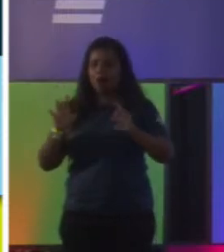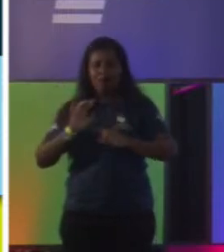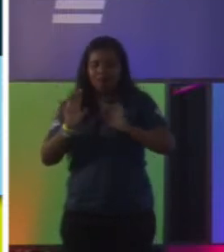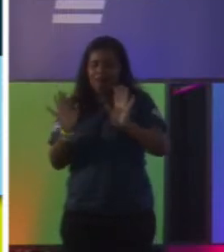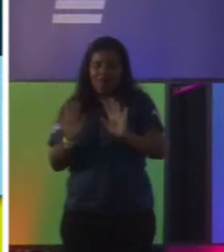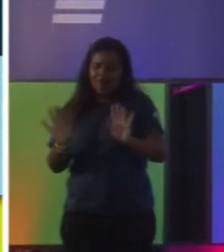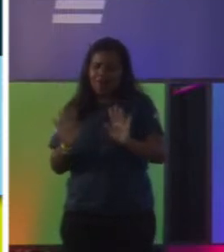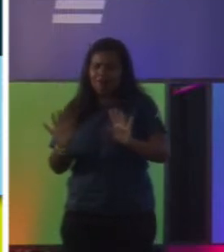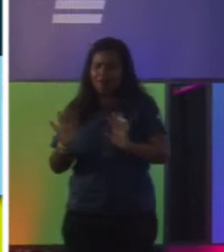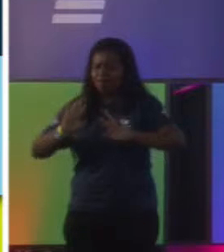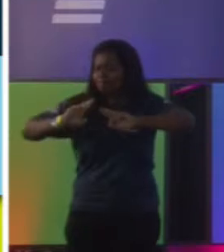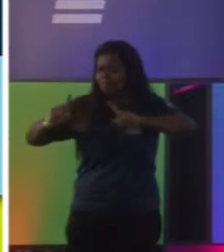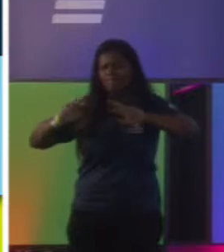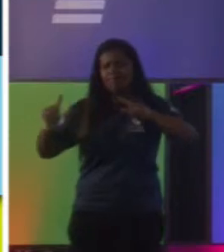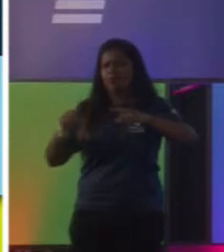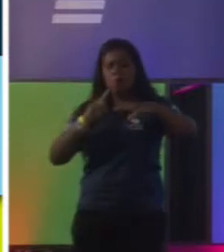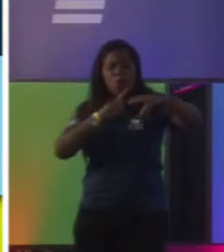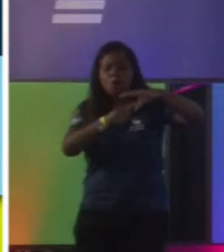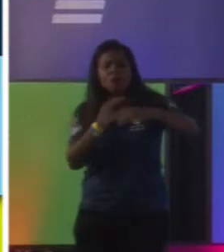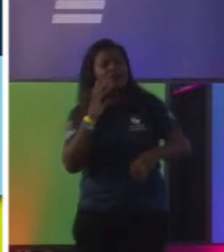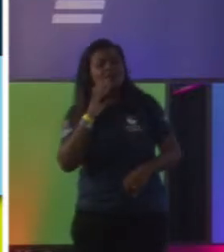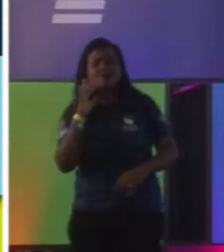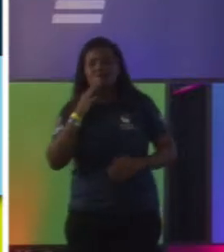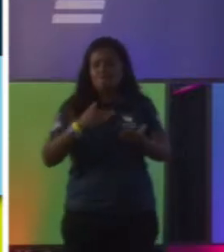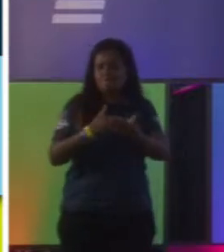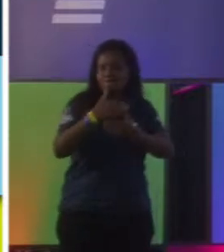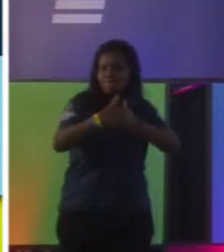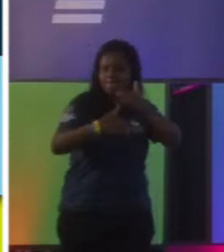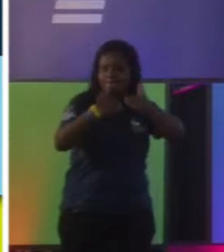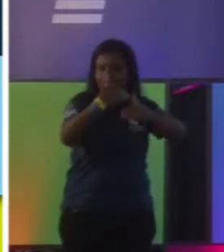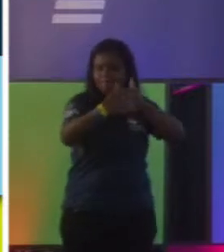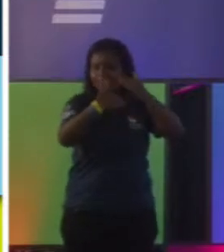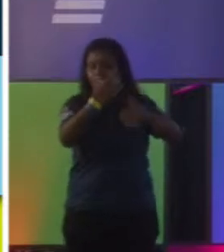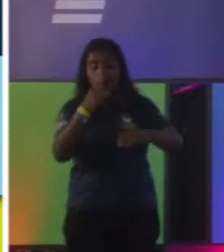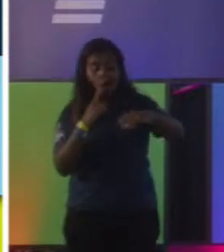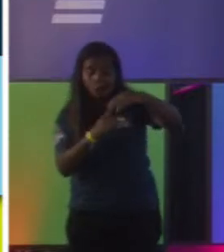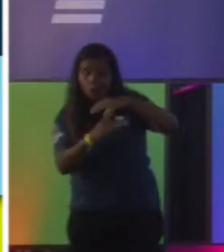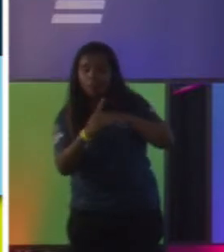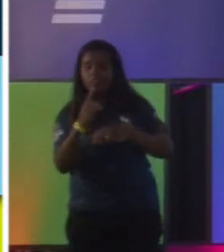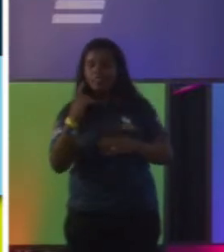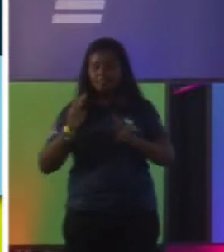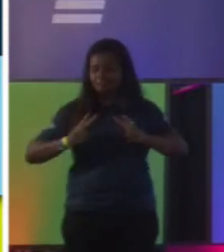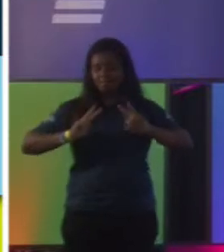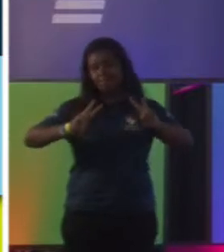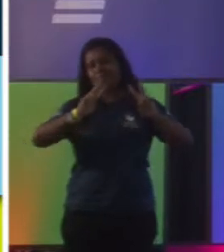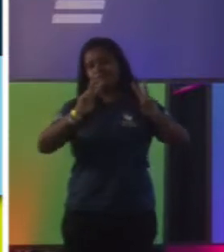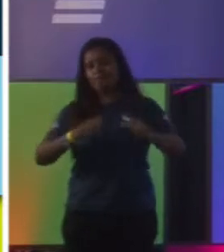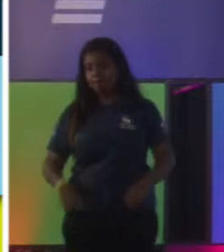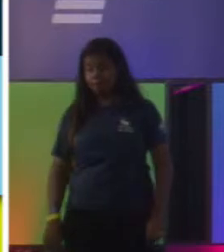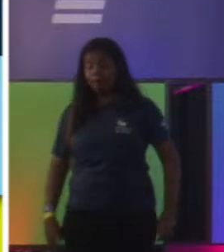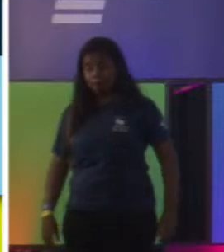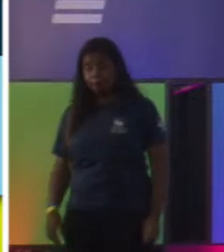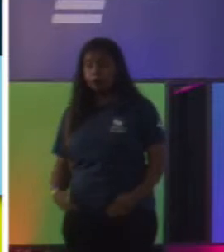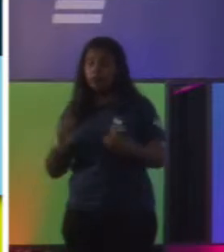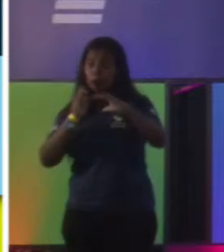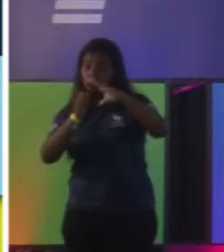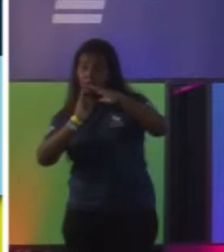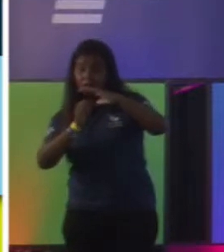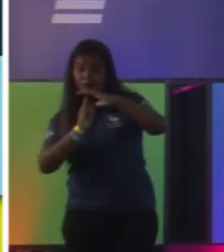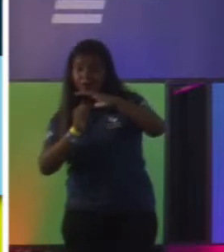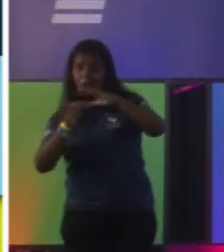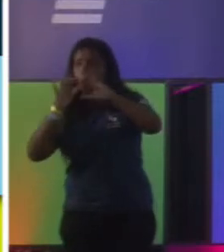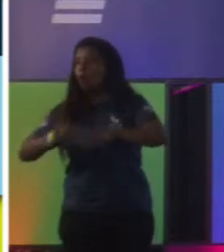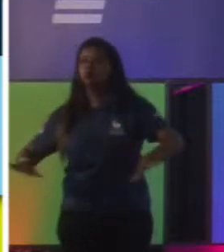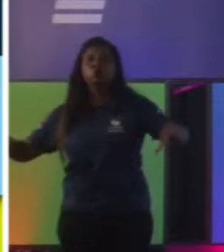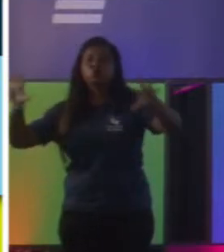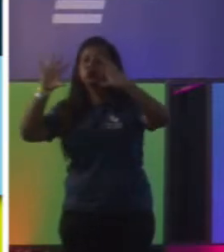você achou um cliente muito legal para começar uma história. E você achou um cliente que vai ser o case. Porque é erro muito comum das startups é querer começar com